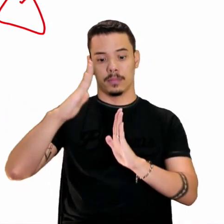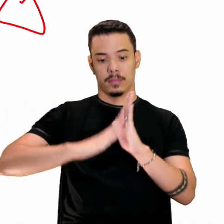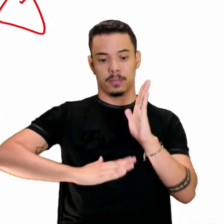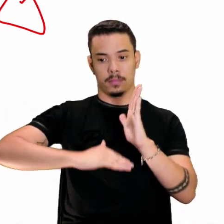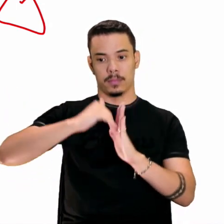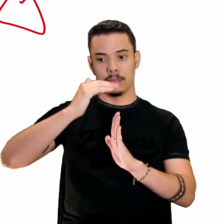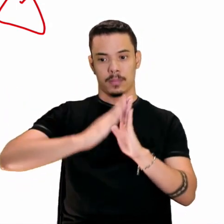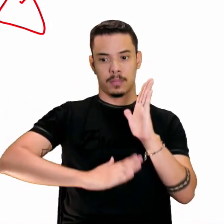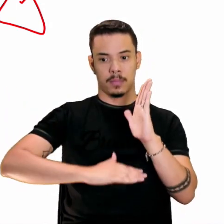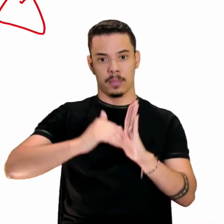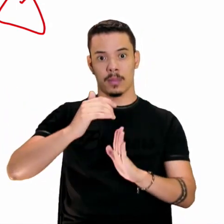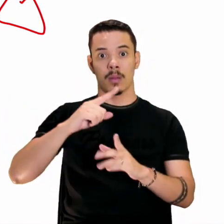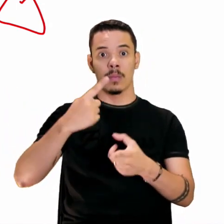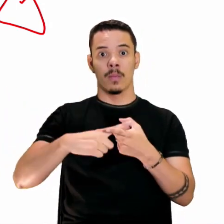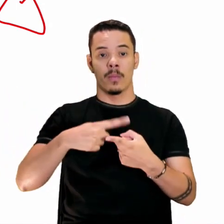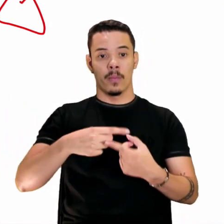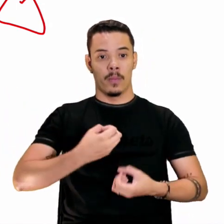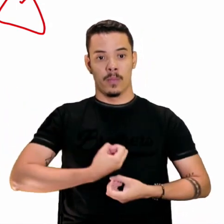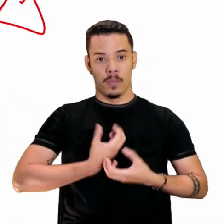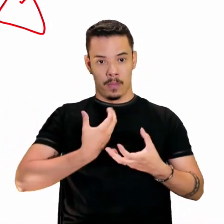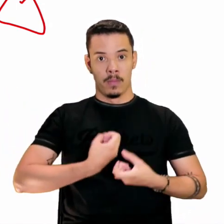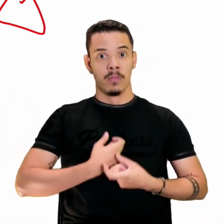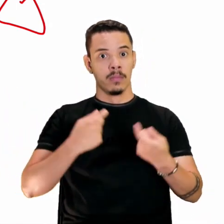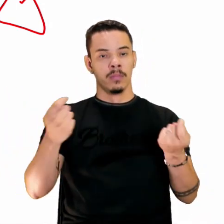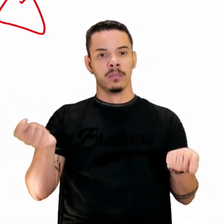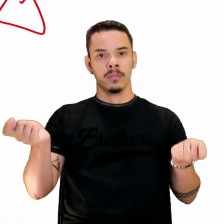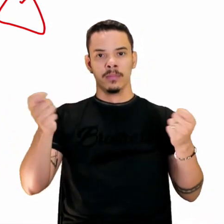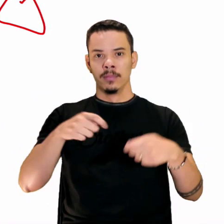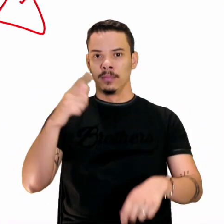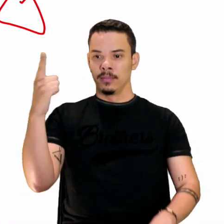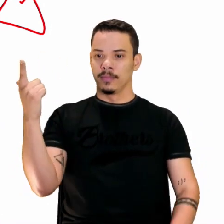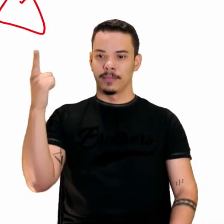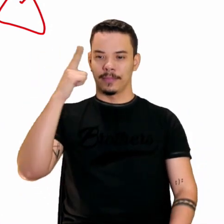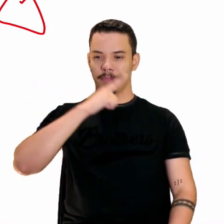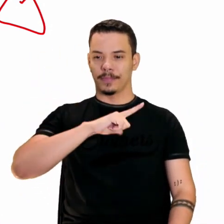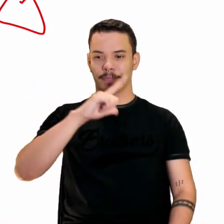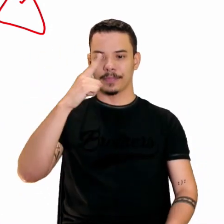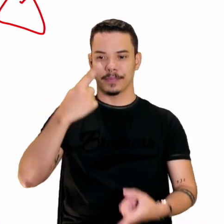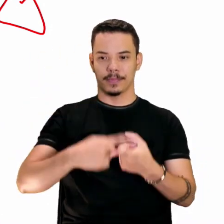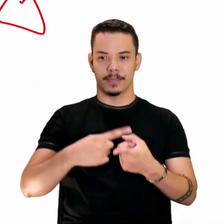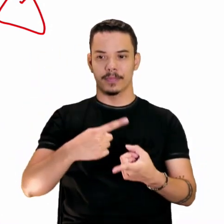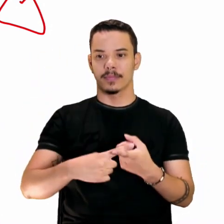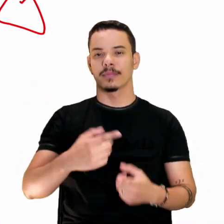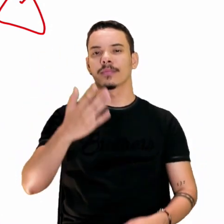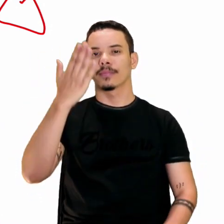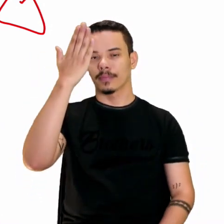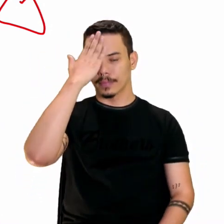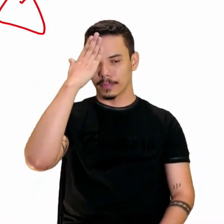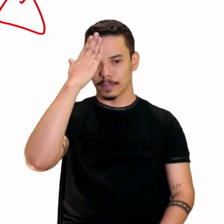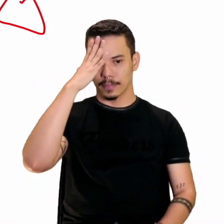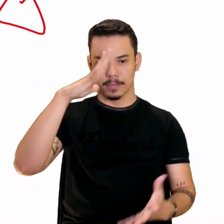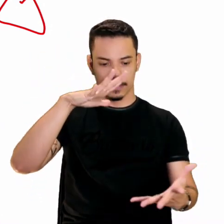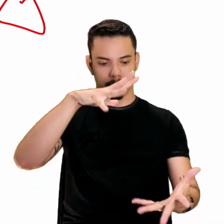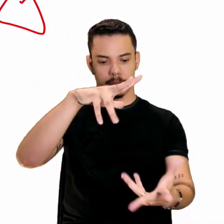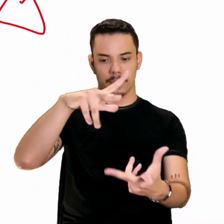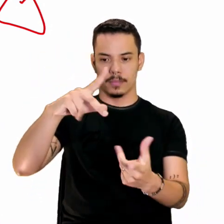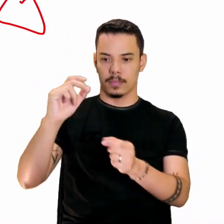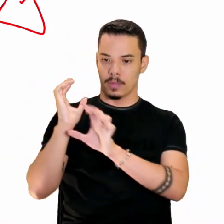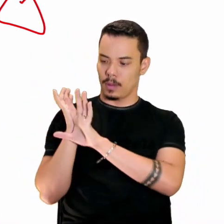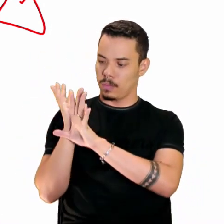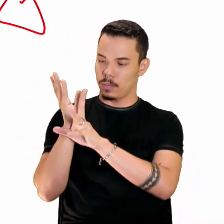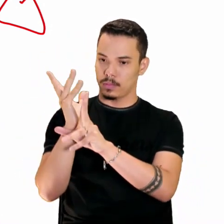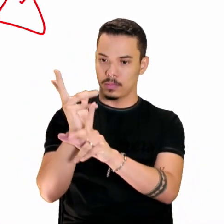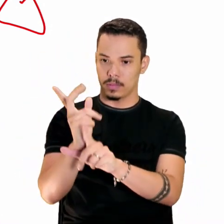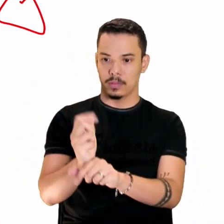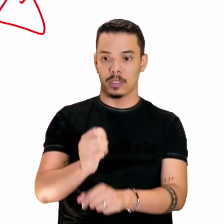Uma tela. O poeta, ele teve condições de produzir, por quê? Porque ele tem leitura, ele tem uma bagagem de